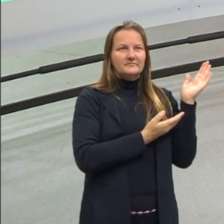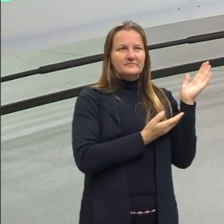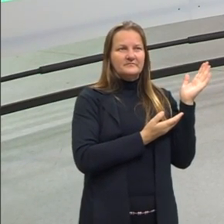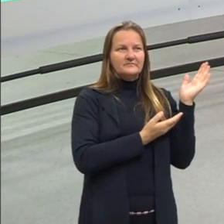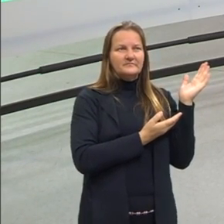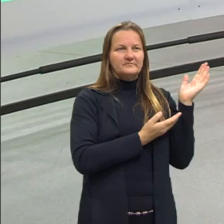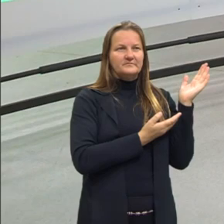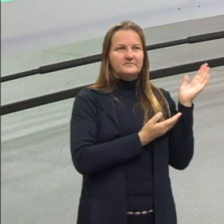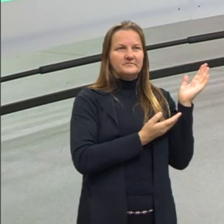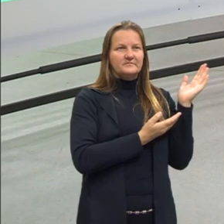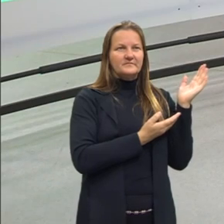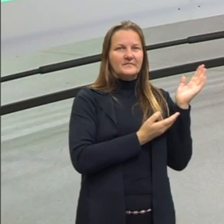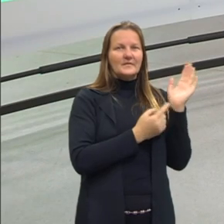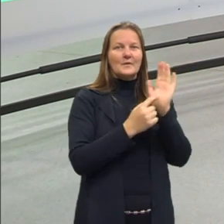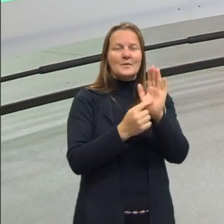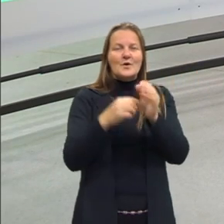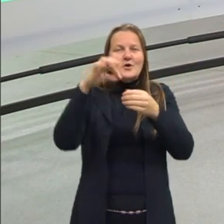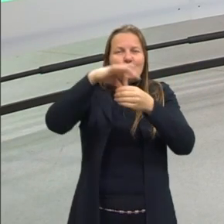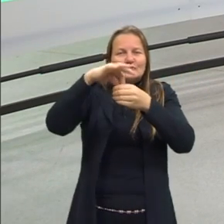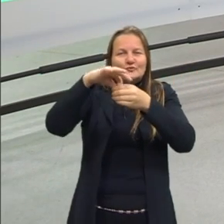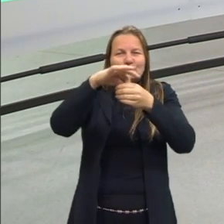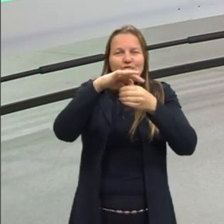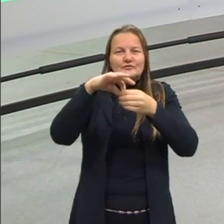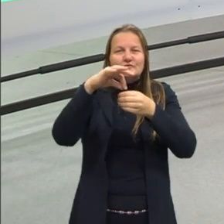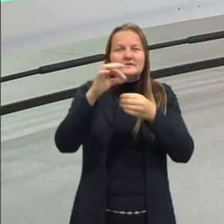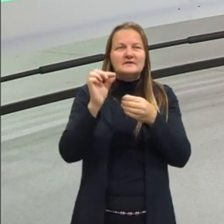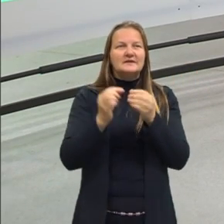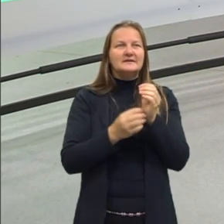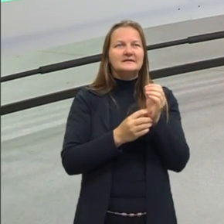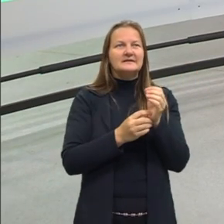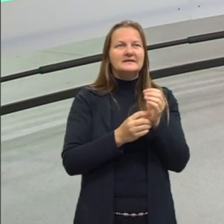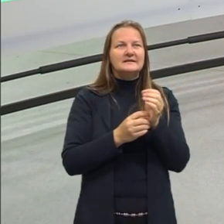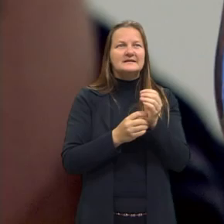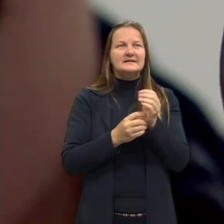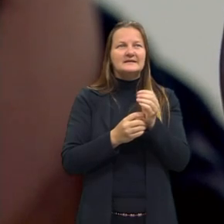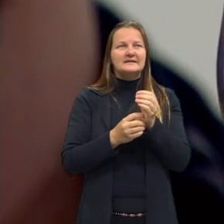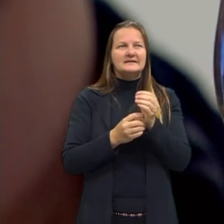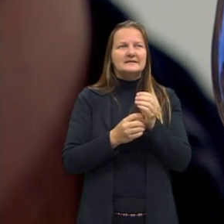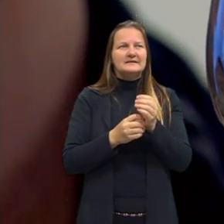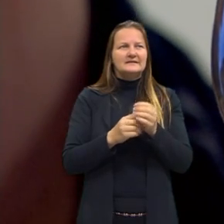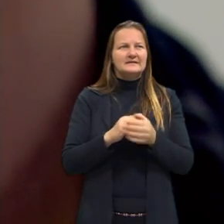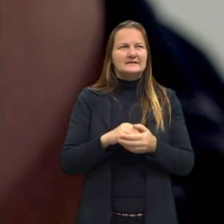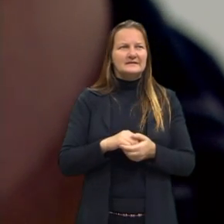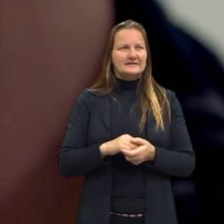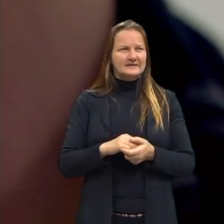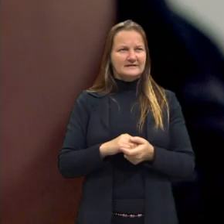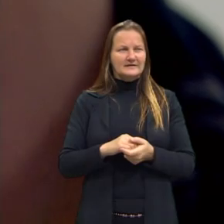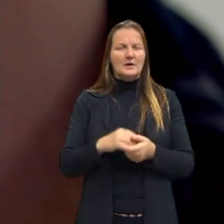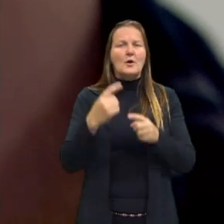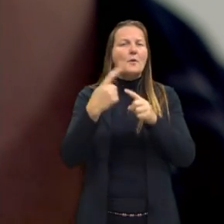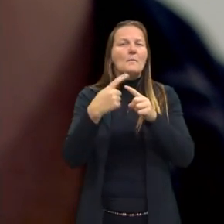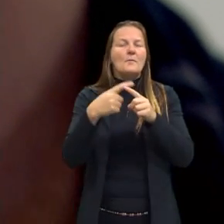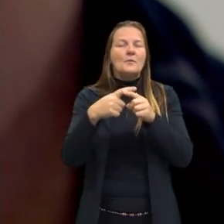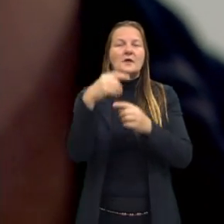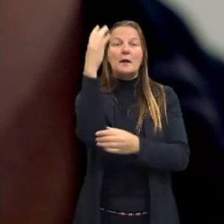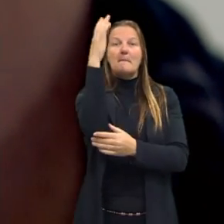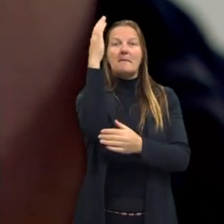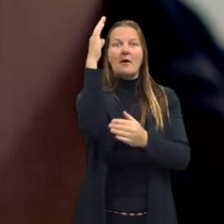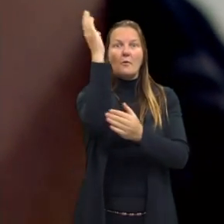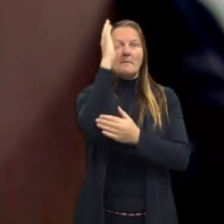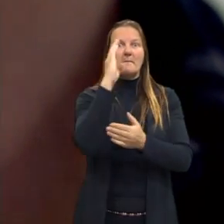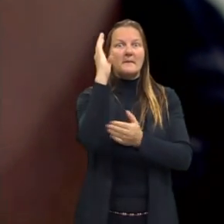um vidrinho com várias delas. Olhem que legal, uma semente bem avermelhada. Por que o pau-brasil